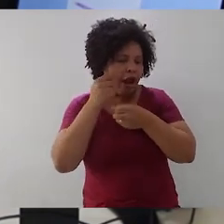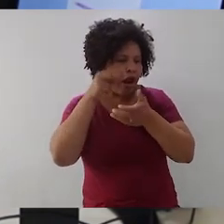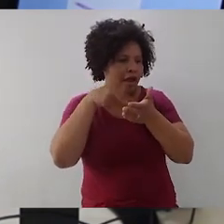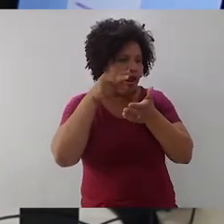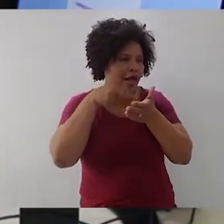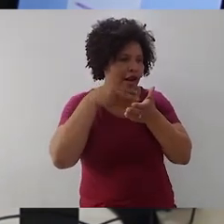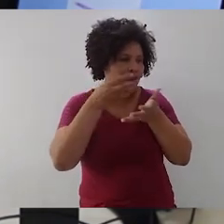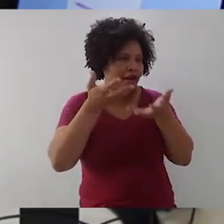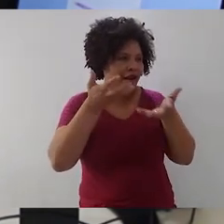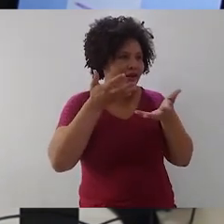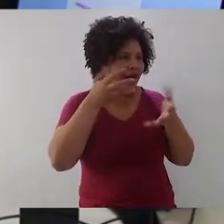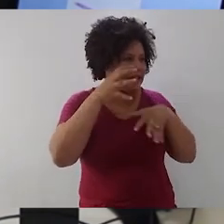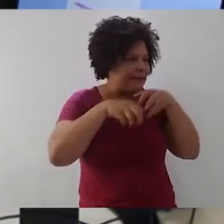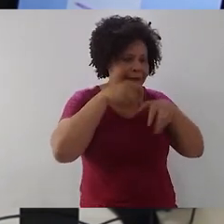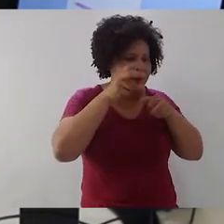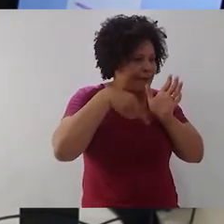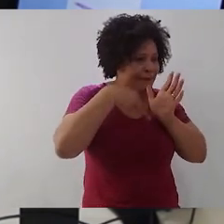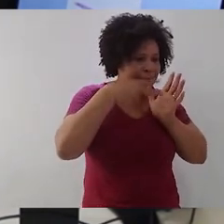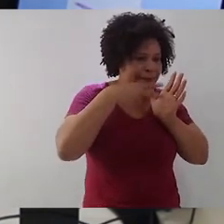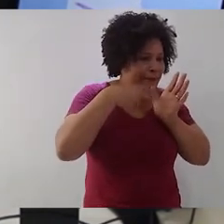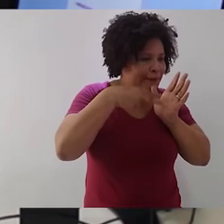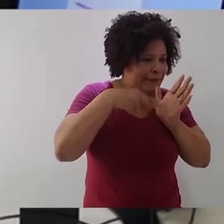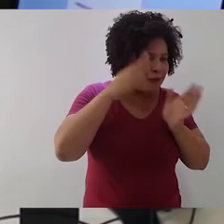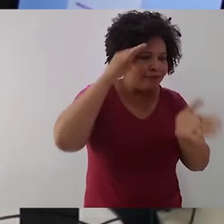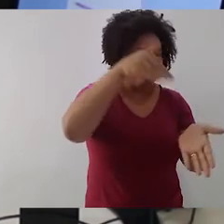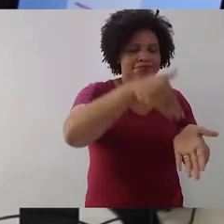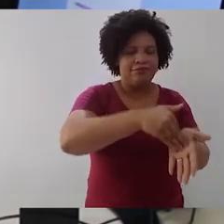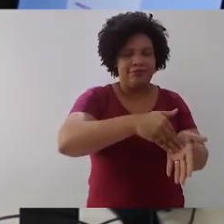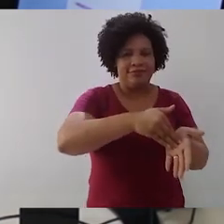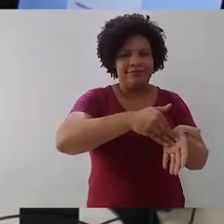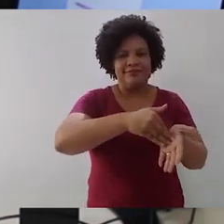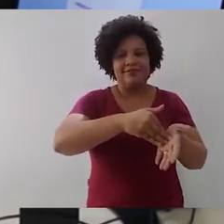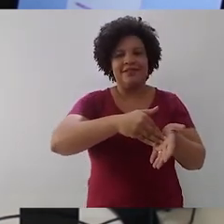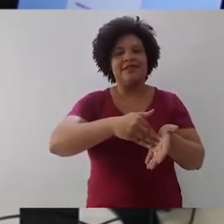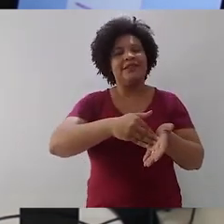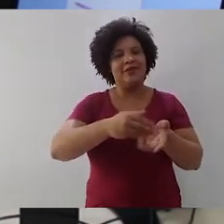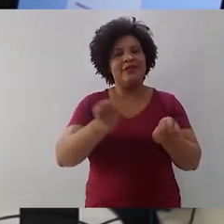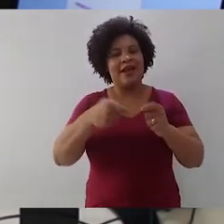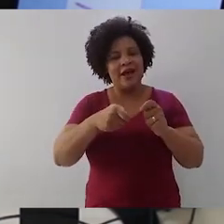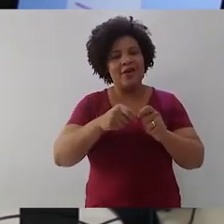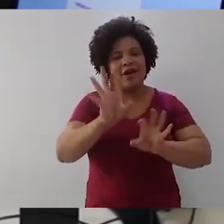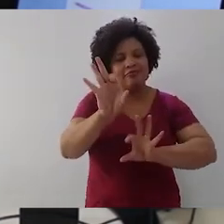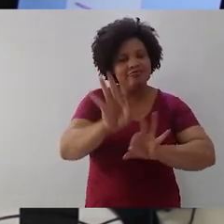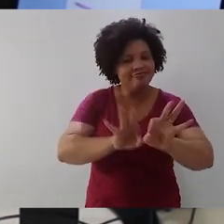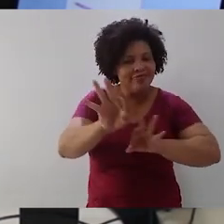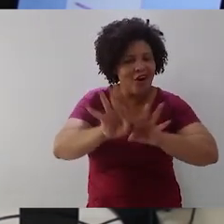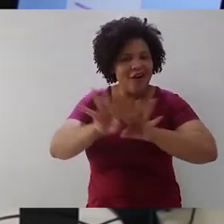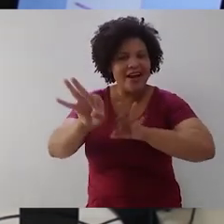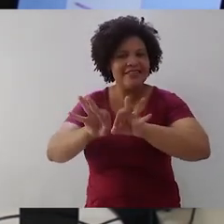não é quem tem essa clareza em grau máximo, mas em quem consegue regular da melhor forma. Por exemplo,